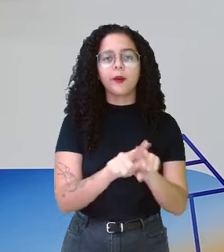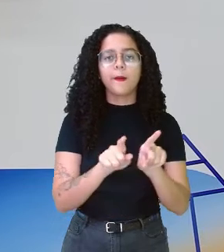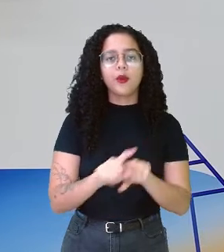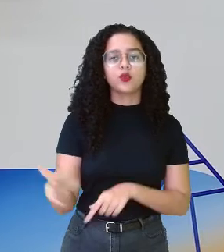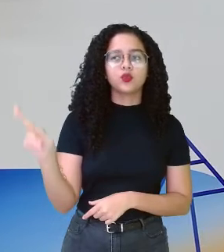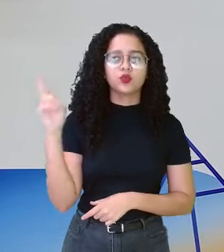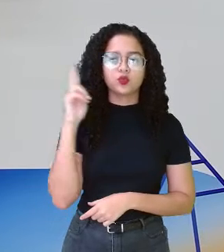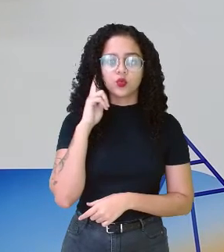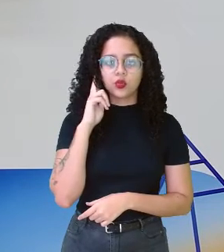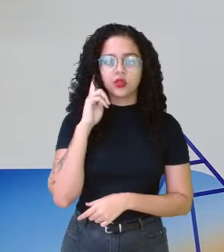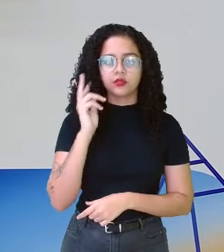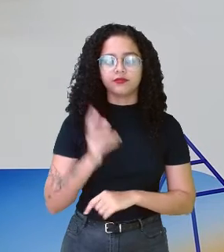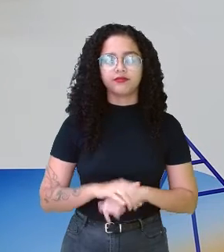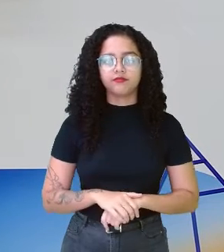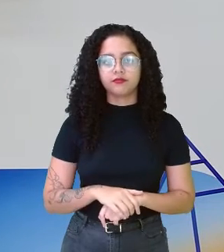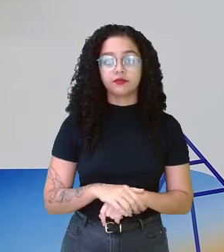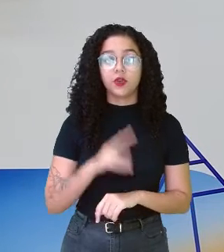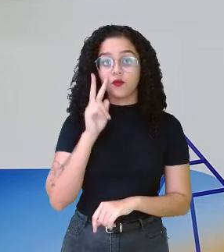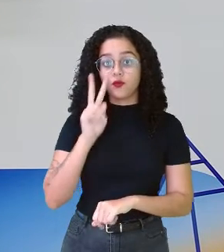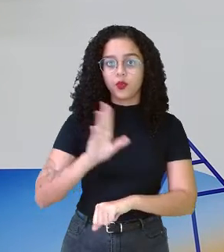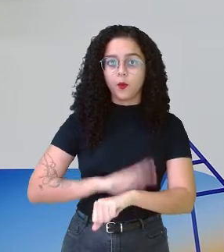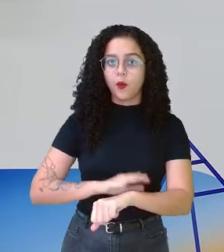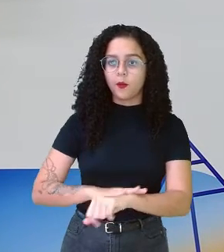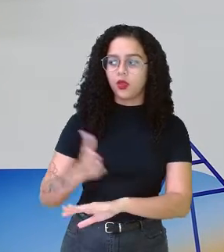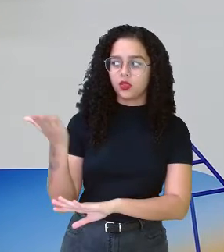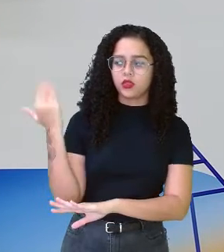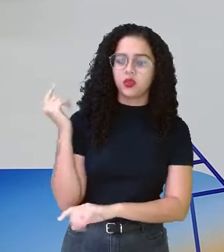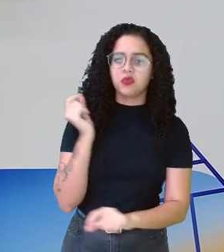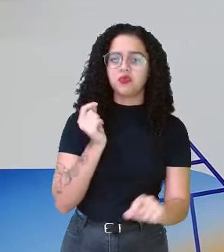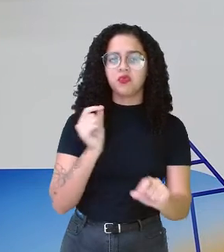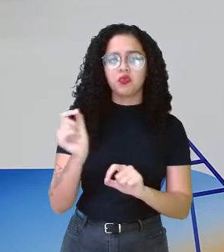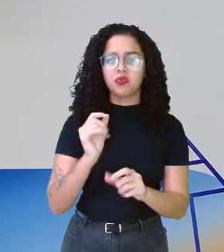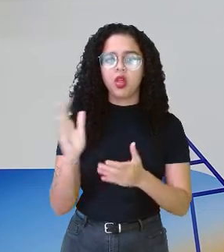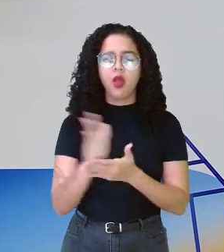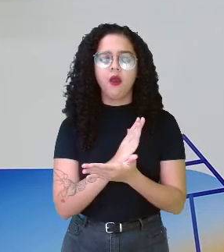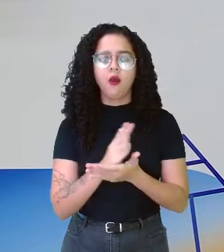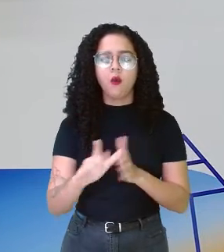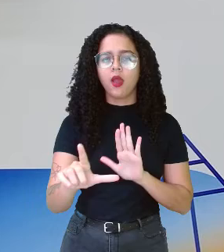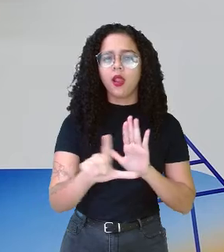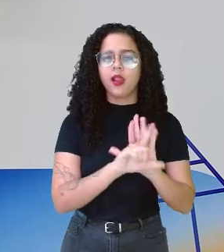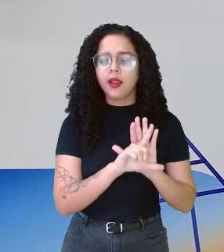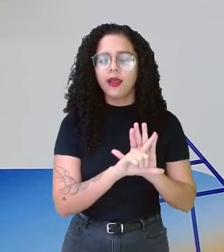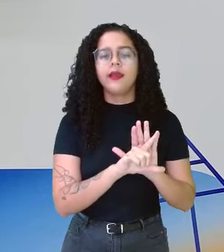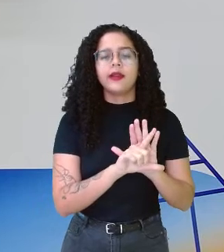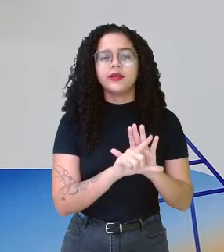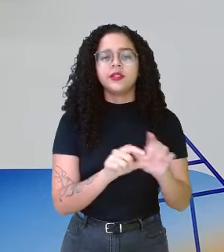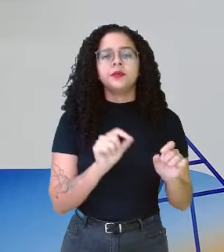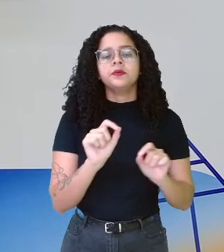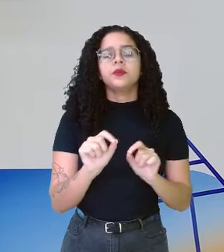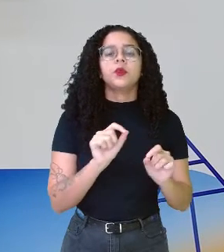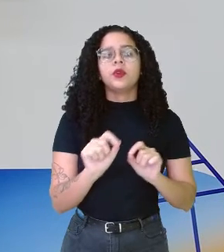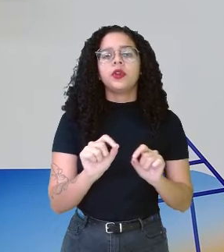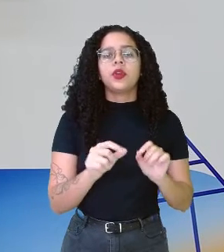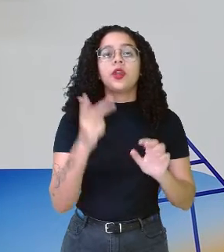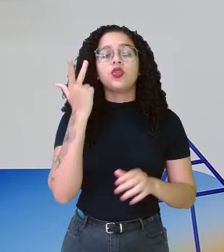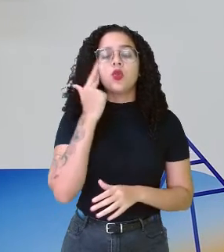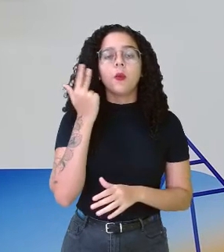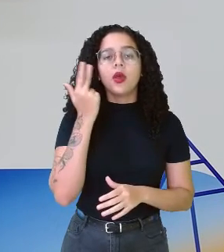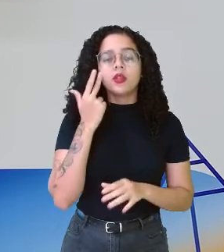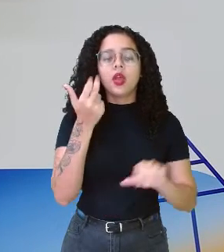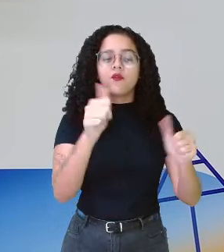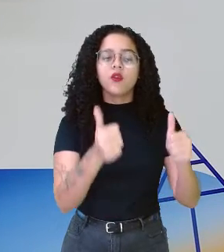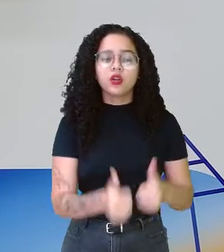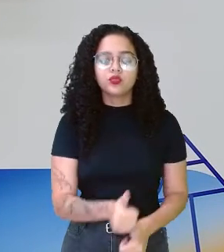surdez. Vimos no nosso momento anterior algumas leis que normatizam a avaliação do estudante